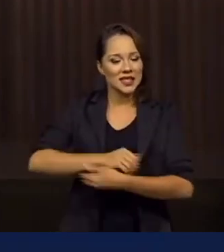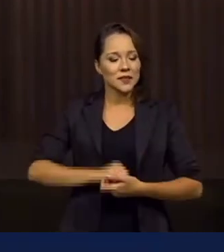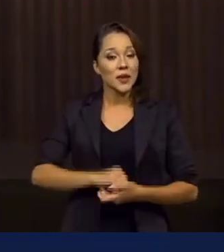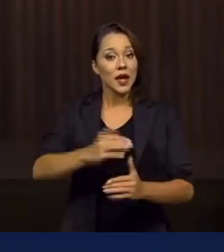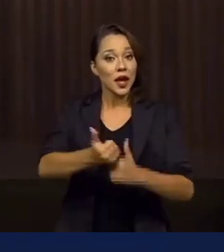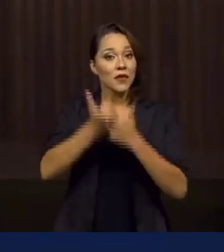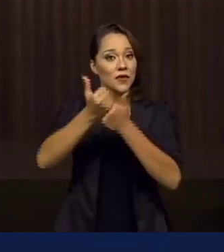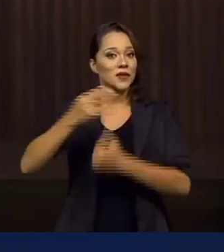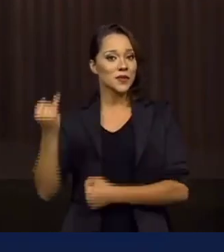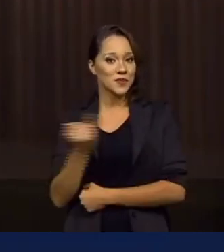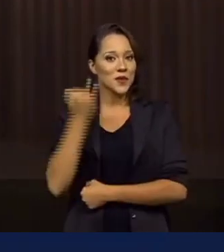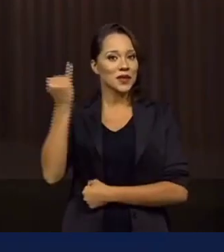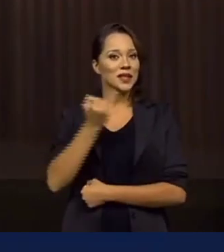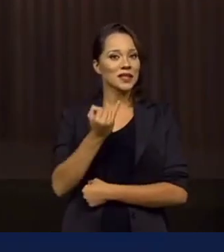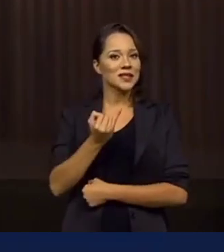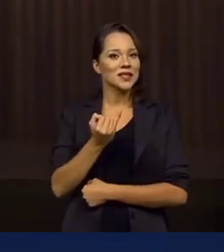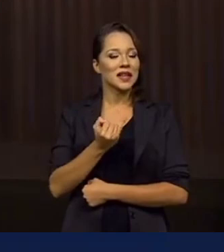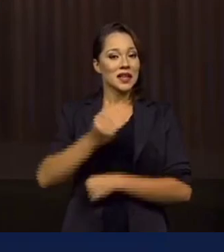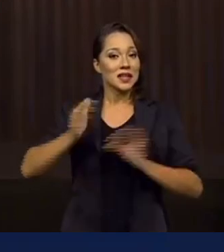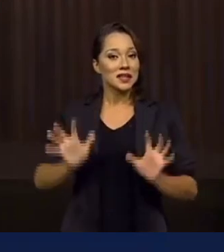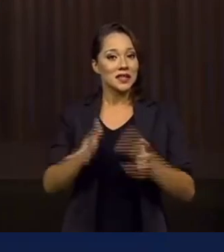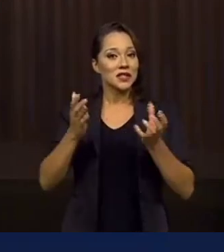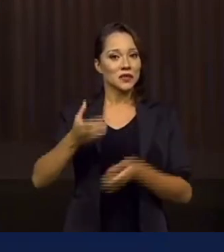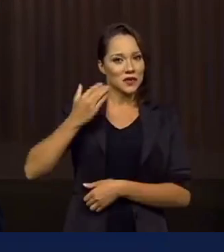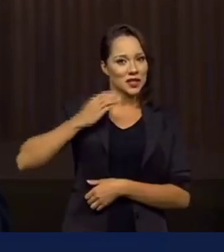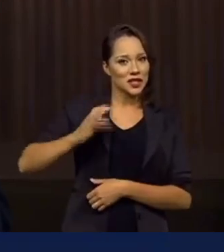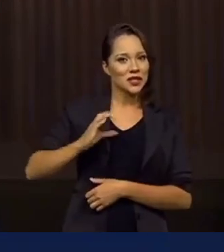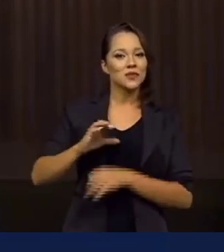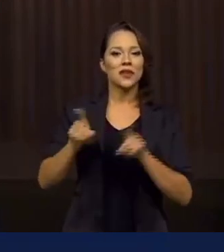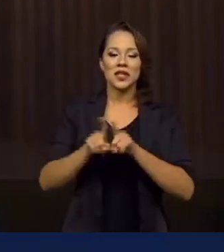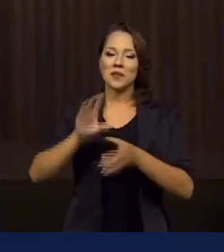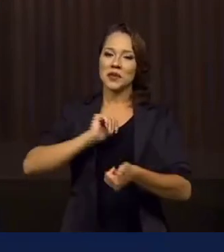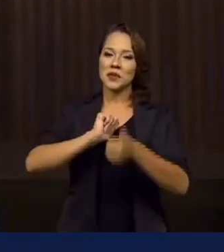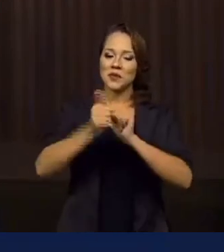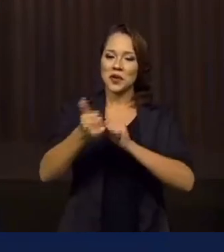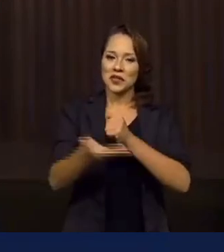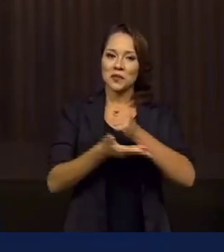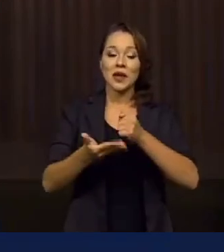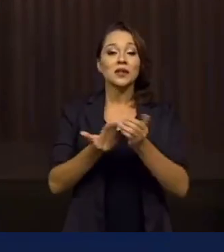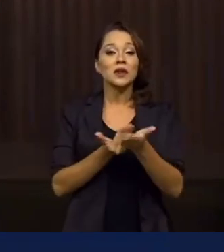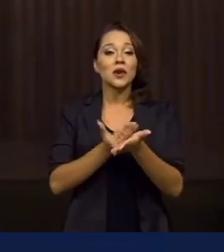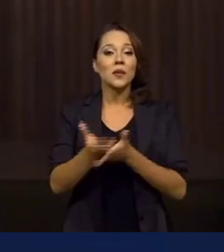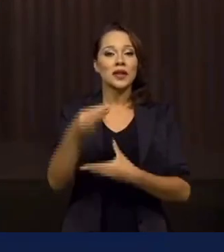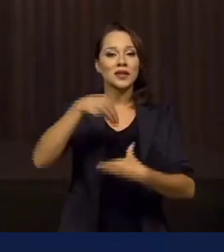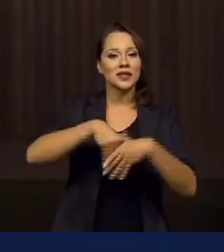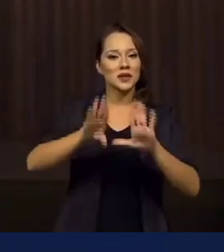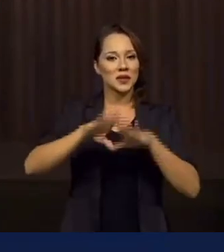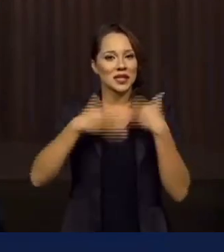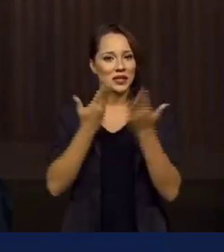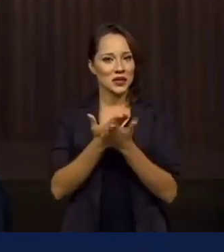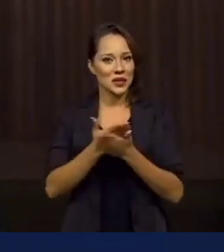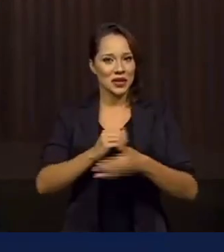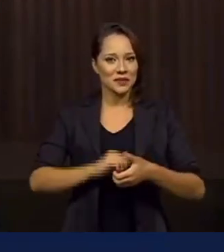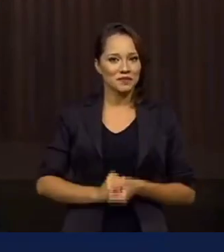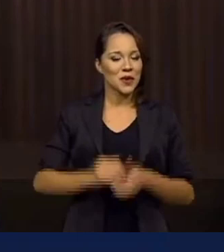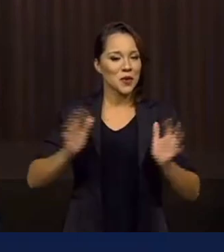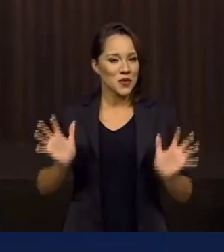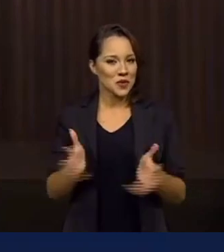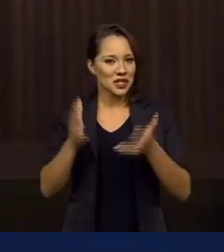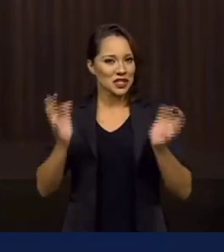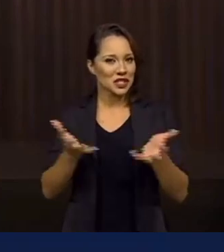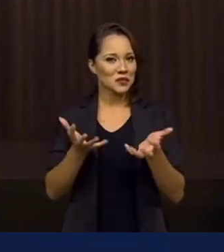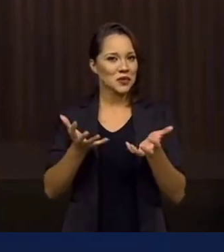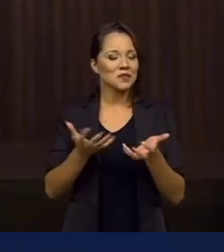reforça a importância da iniciação científica e do esporte de base, que começam na escola. Um estímulo